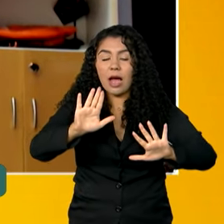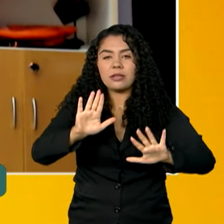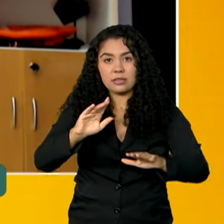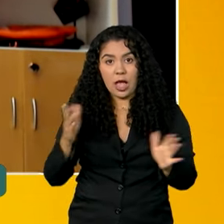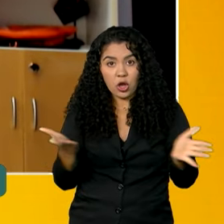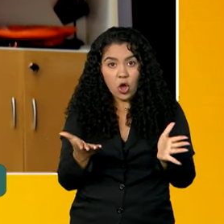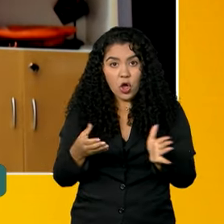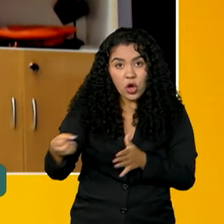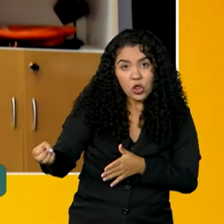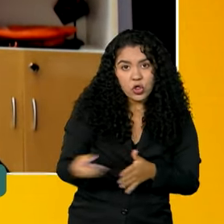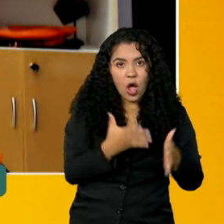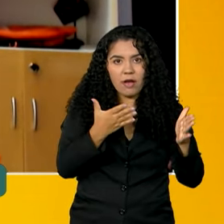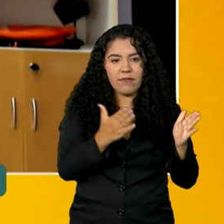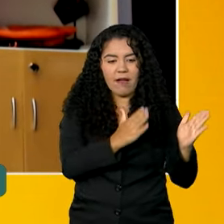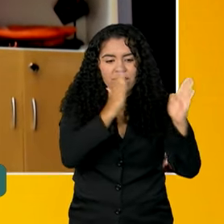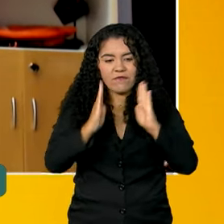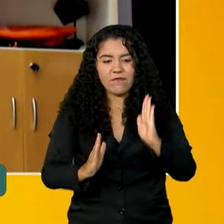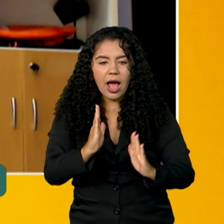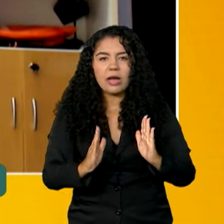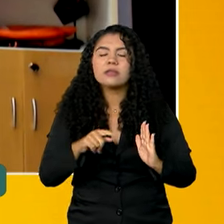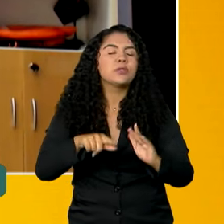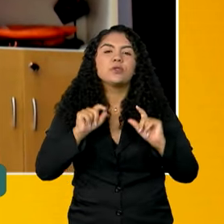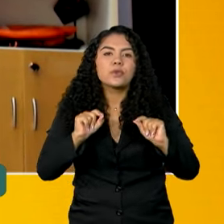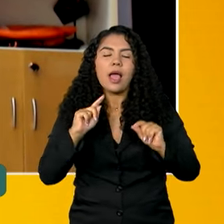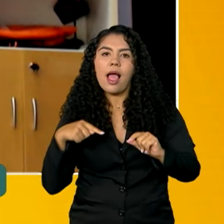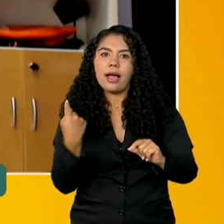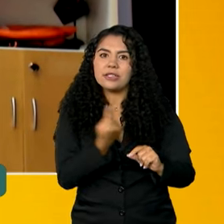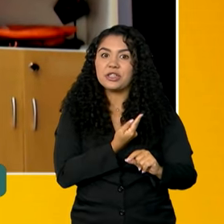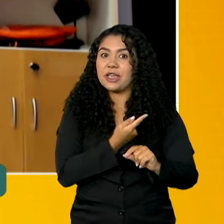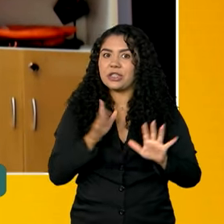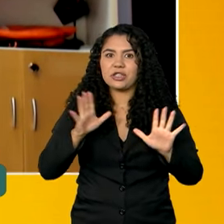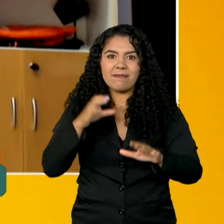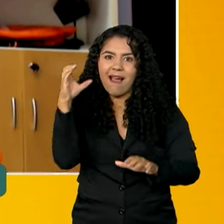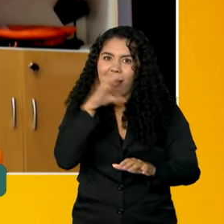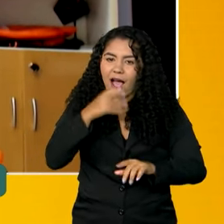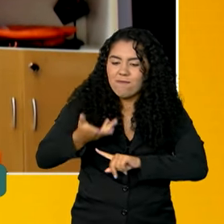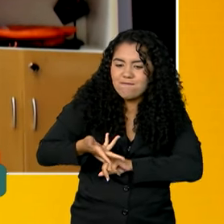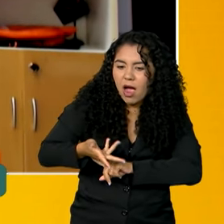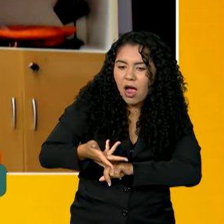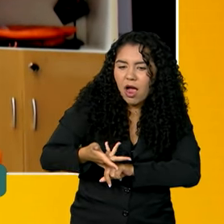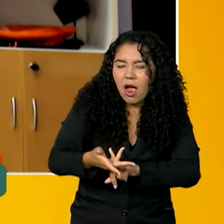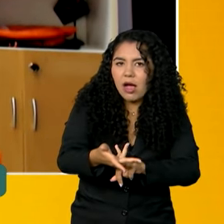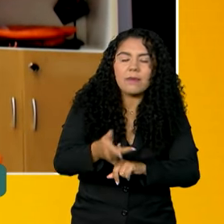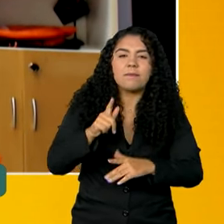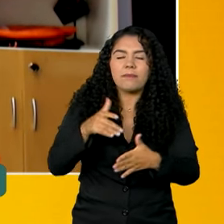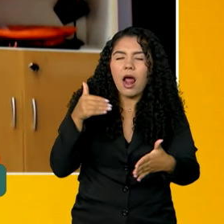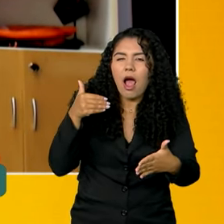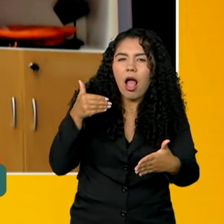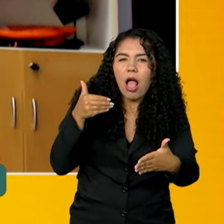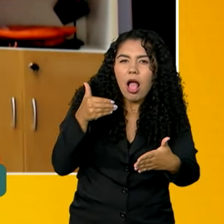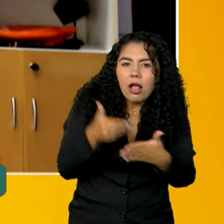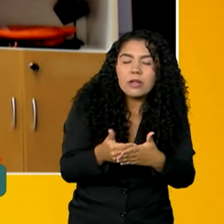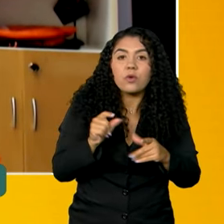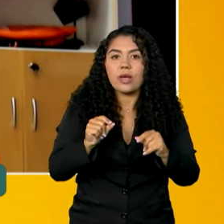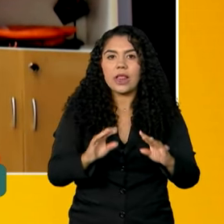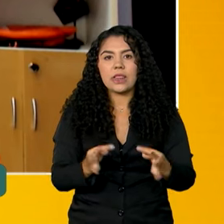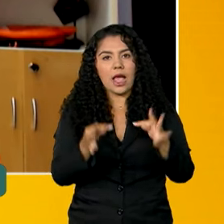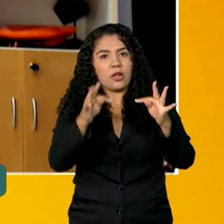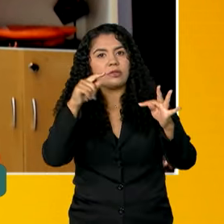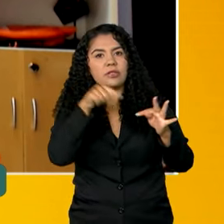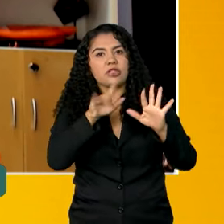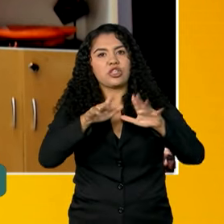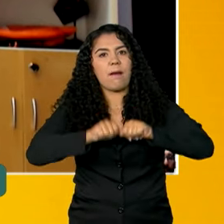nova fase de expansão, a gente passa a ter uma corrida contra o tempo para até o final do ano a tecnologia estar